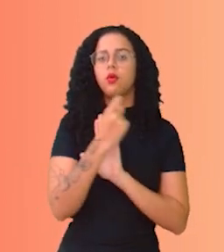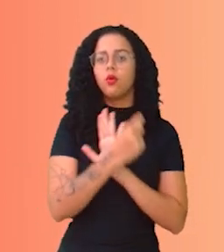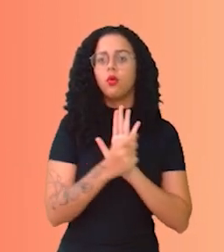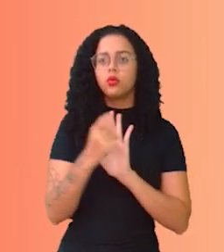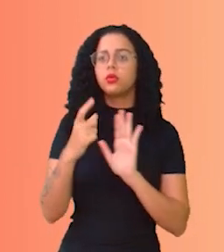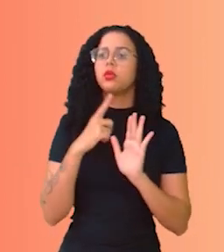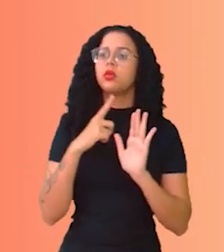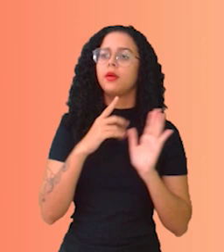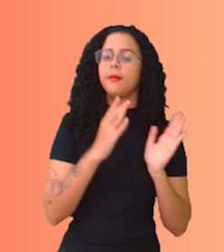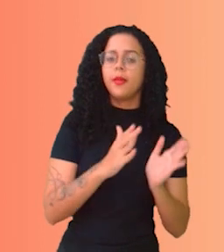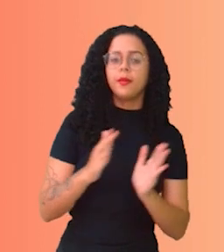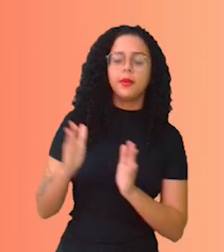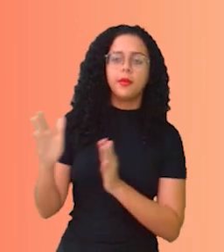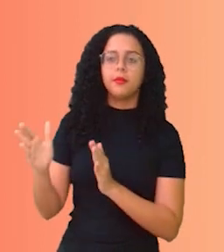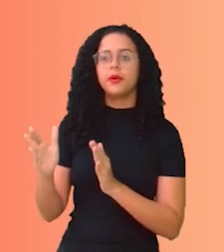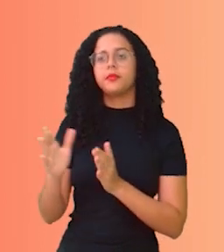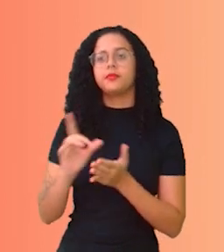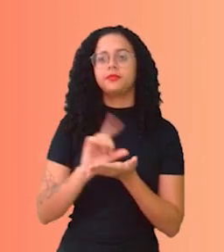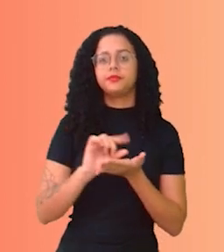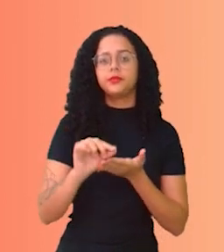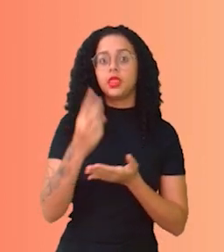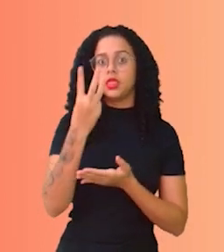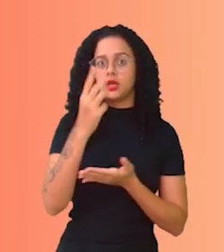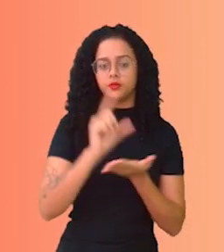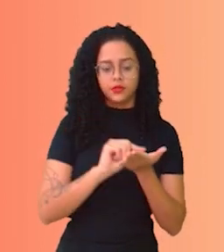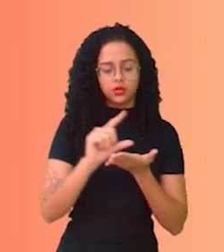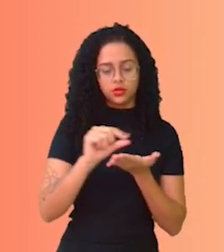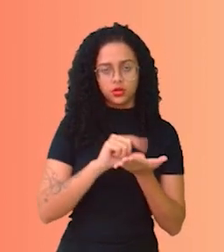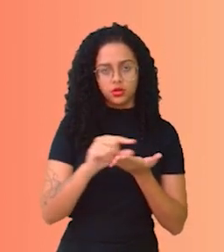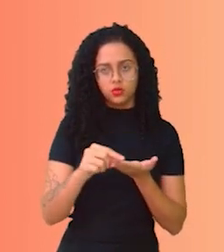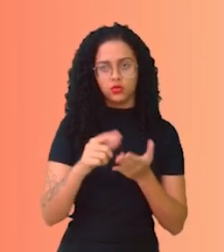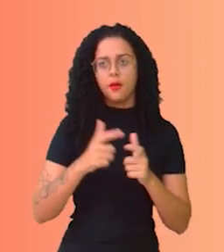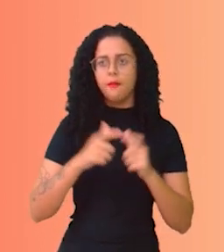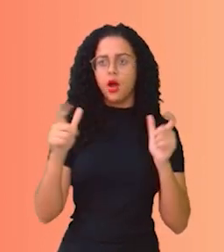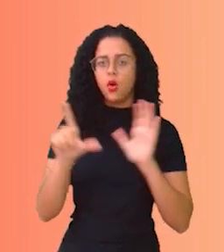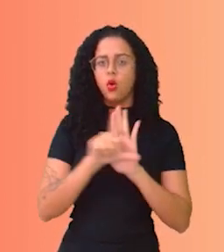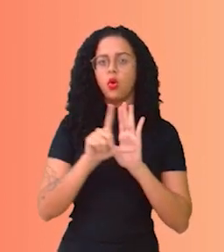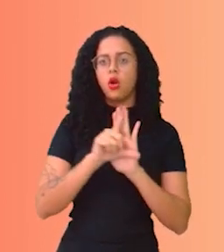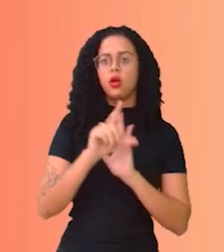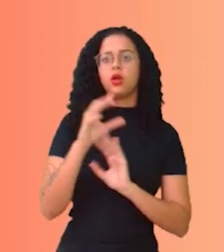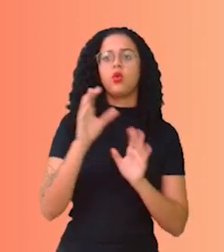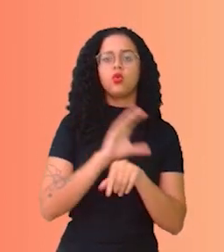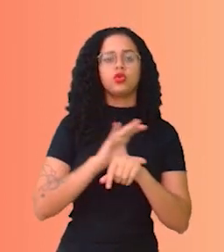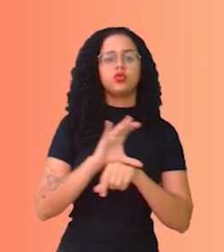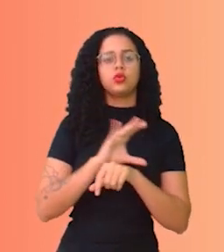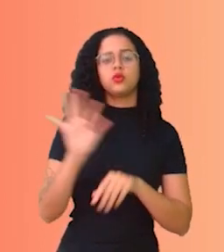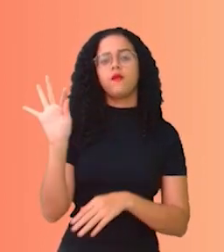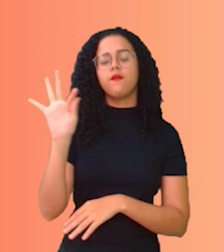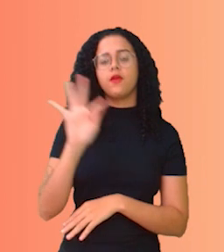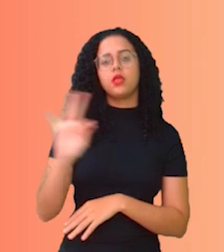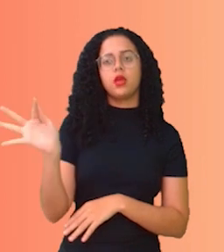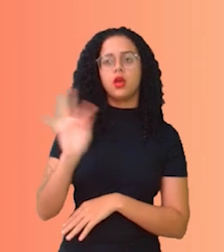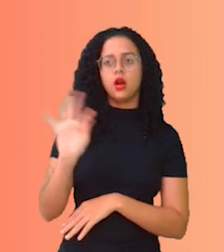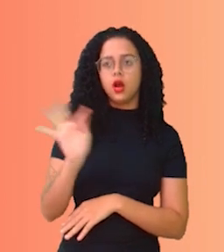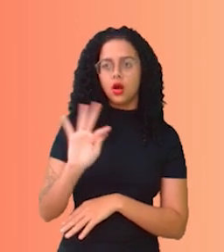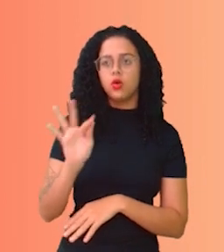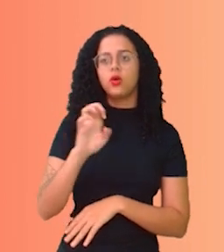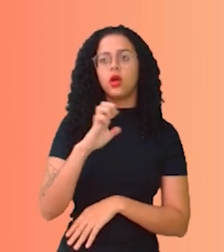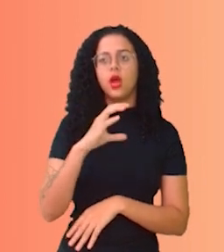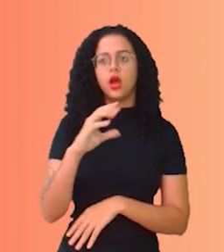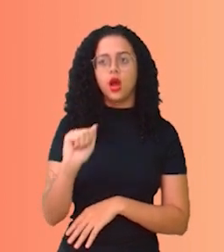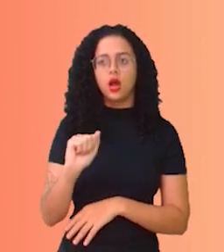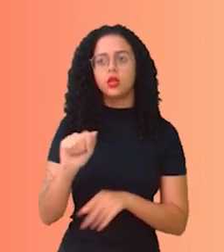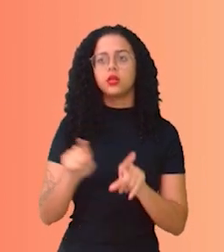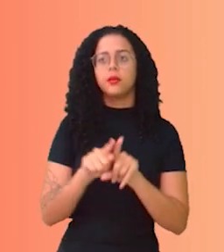Está lá separado, está bem diretivo. Três artigos da nossa maior lei, que é a Constituição Federal, do Estatuto da Criança e